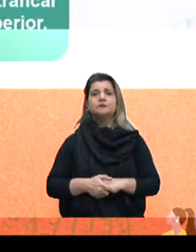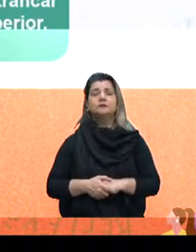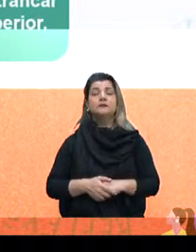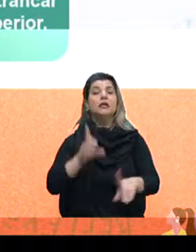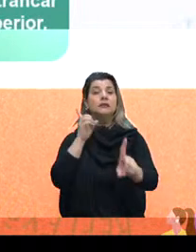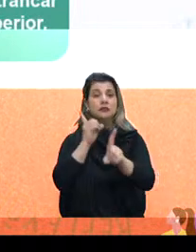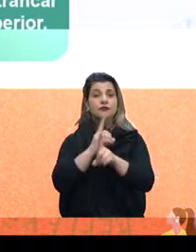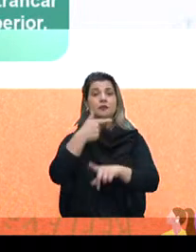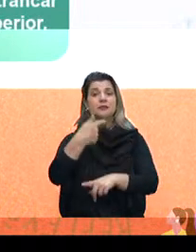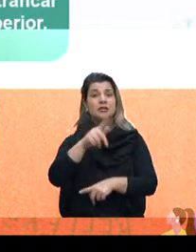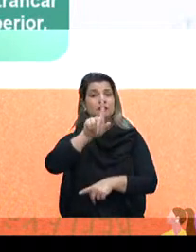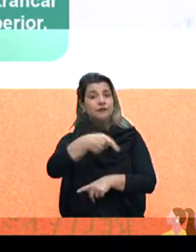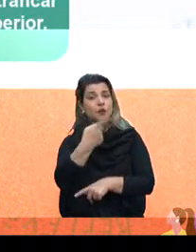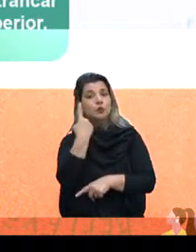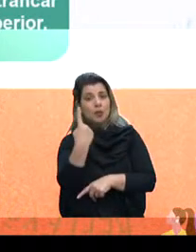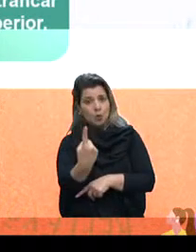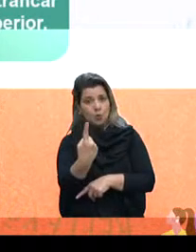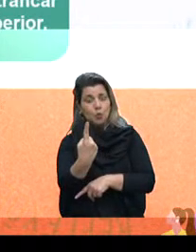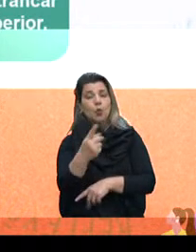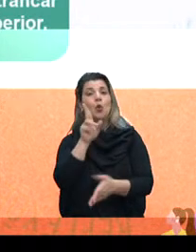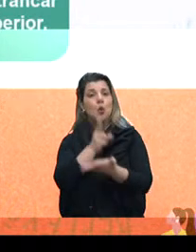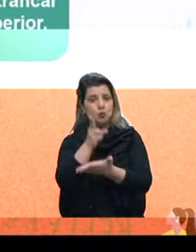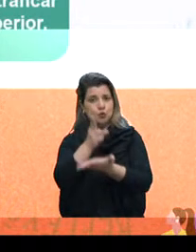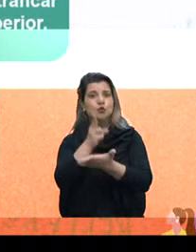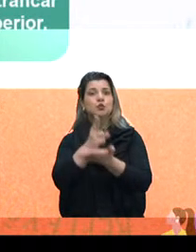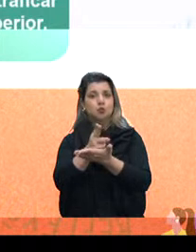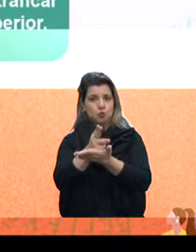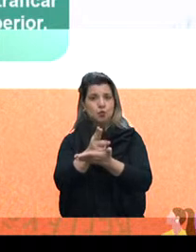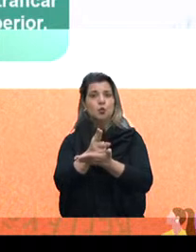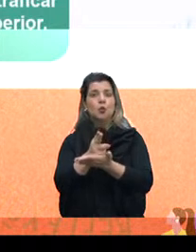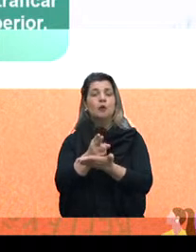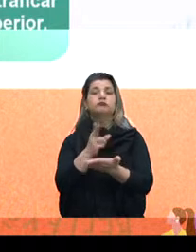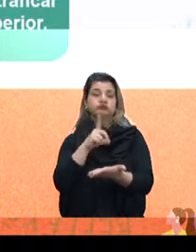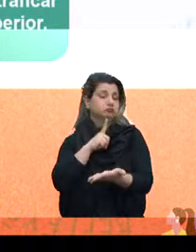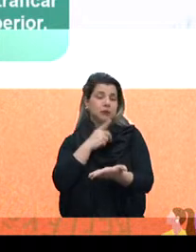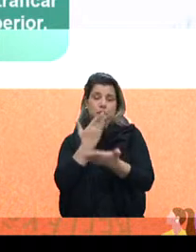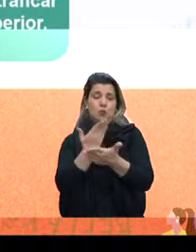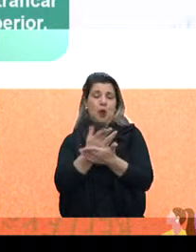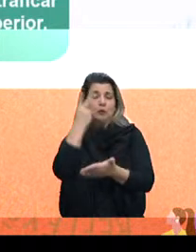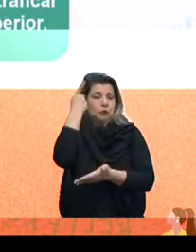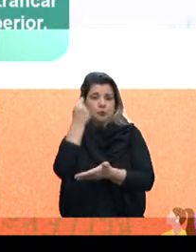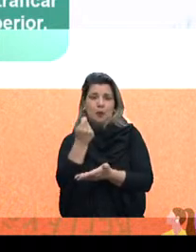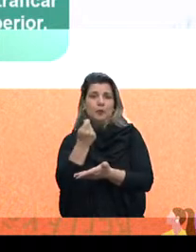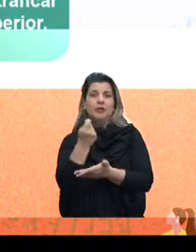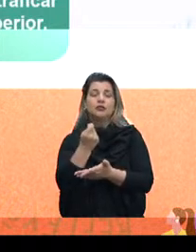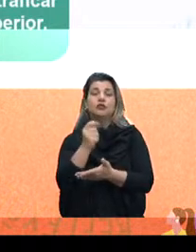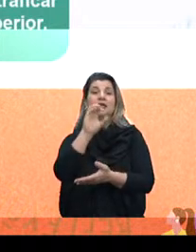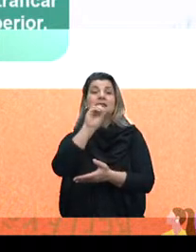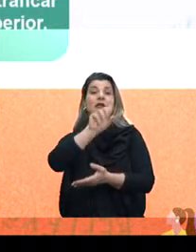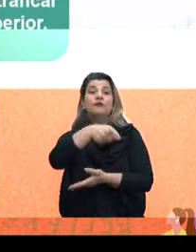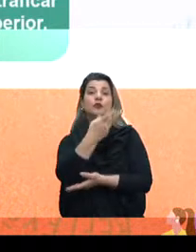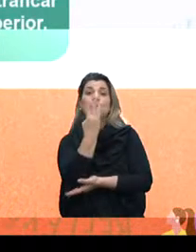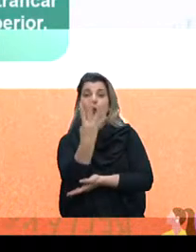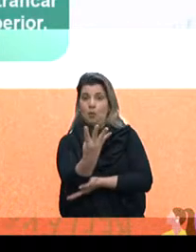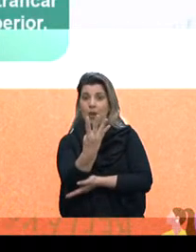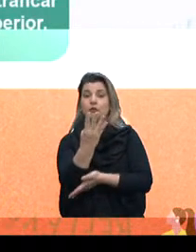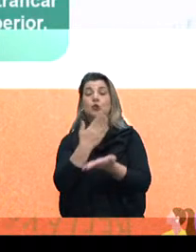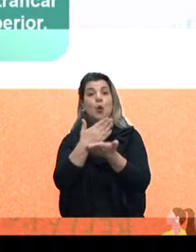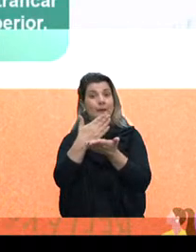,1% dos gaúchos continuam cursando normalmente, não tiveram impacto. 0,4% começou a cursar durante a pandemia. 0,4% se